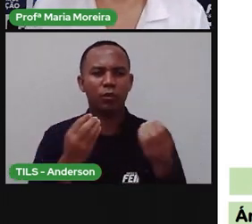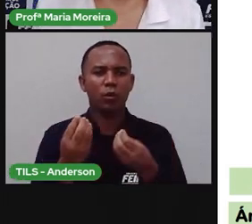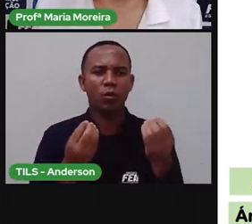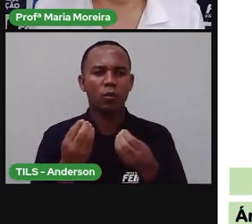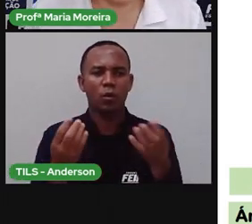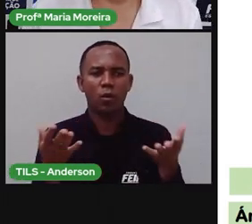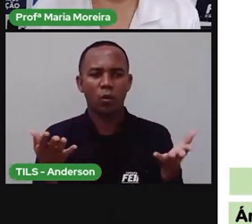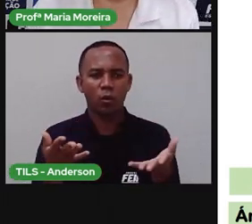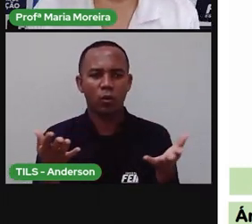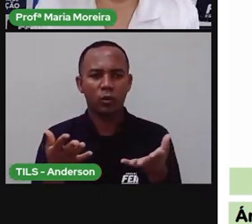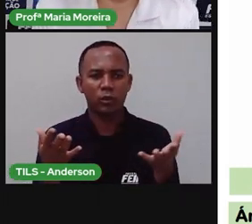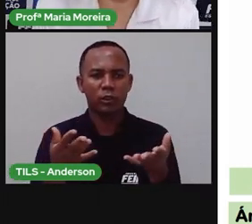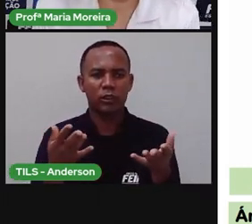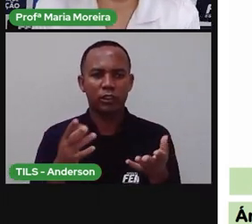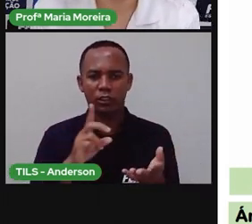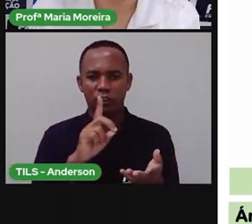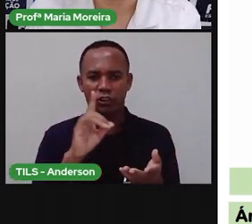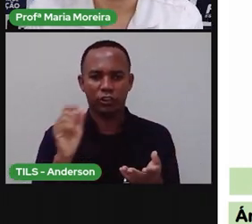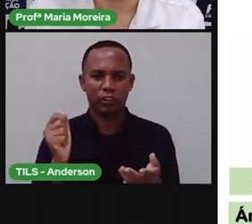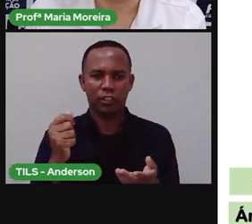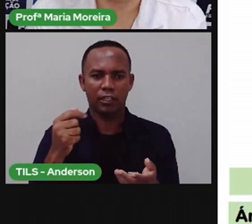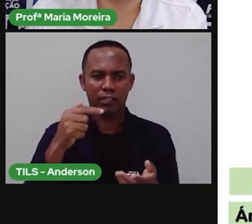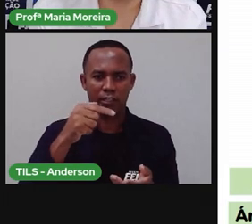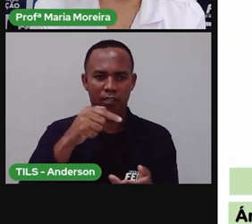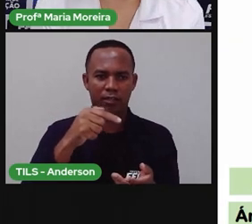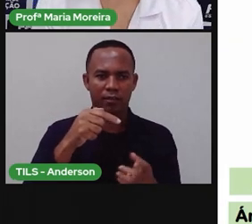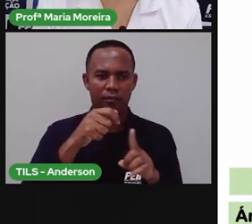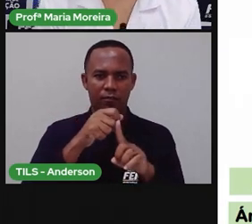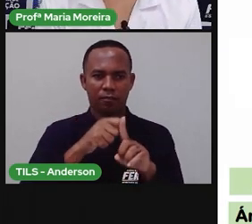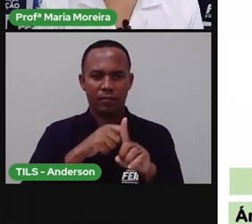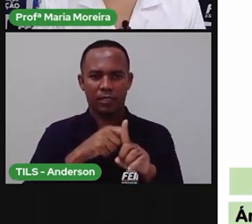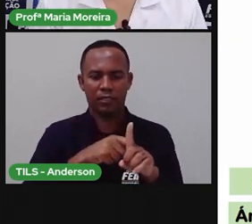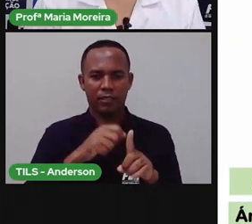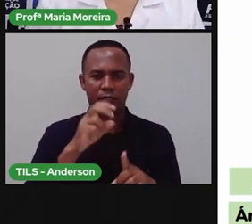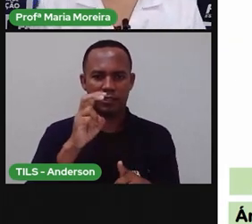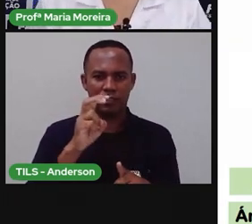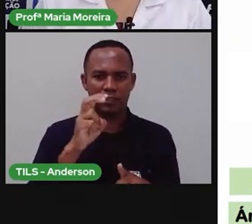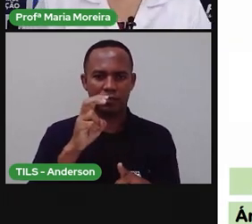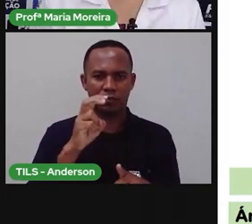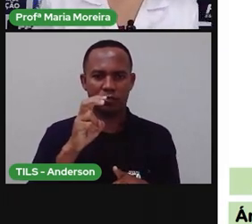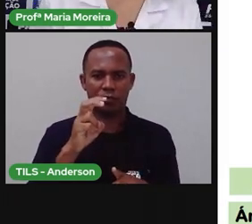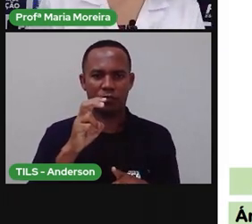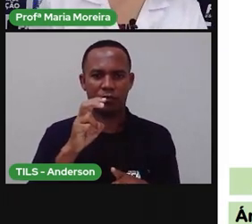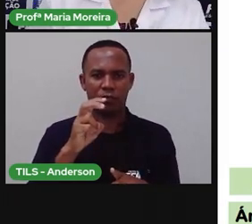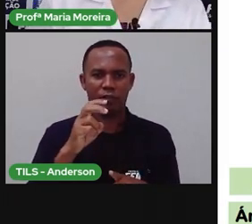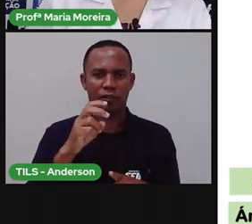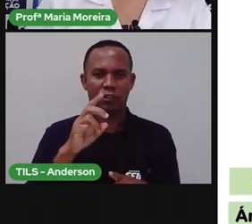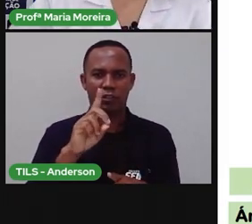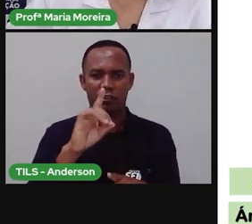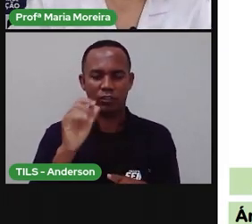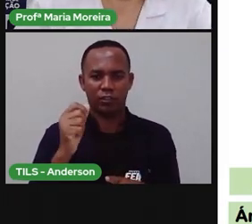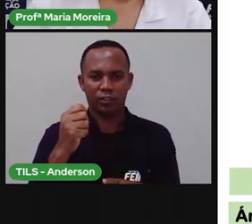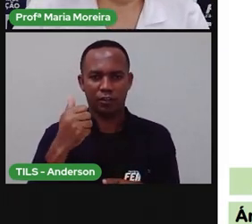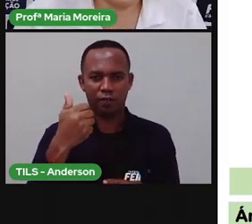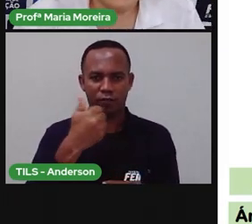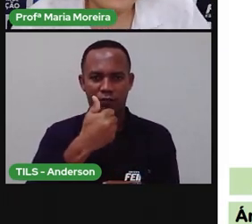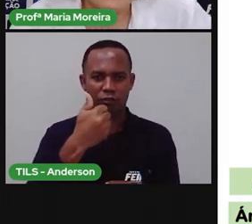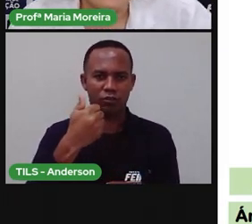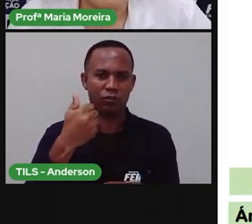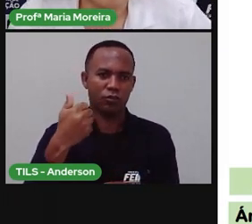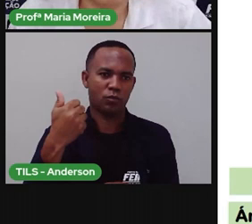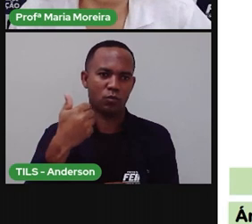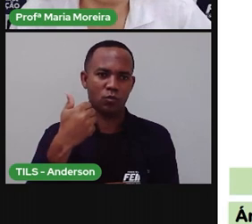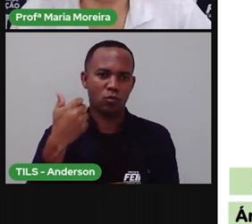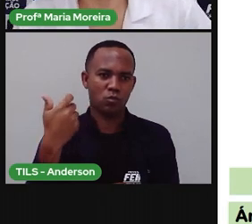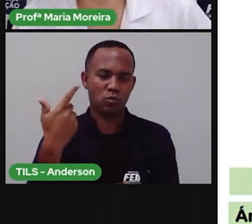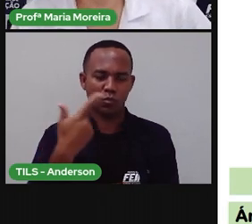né? Hoje dia 7 do mês 5, né? De 2021 e o nosso sextou pra vocês